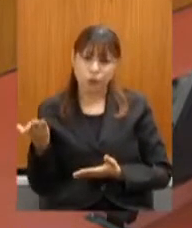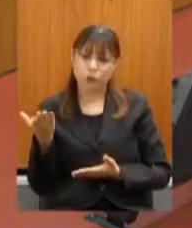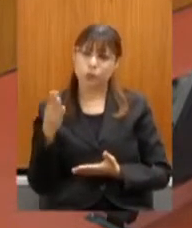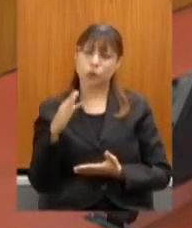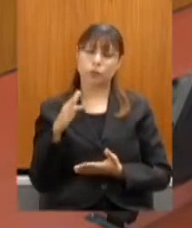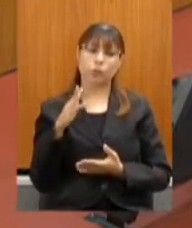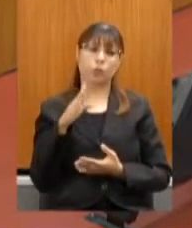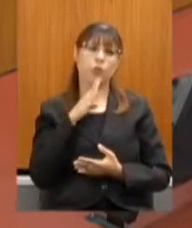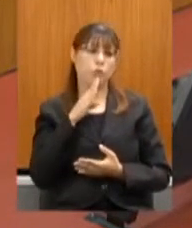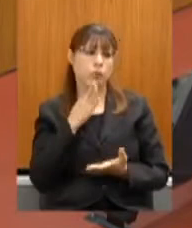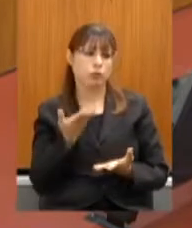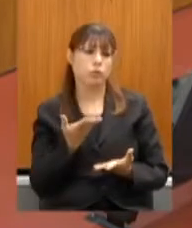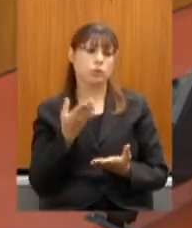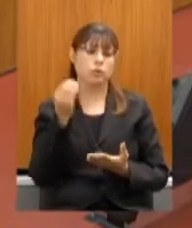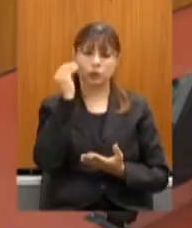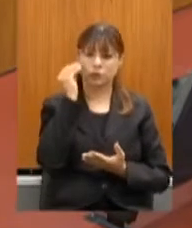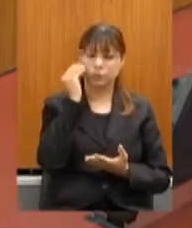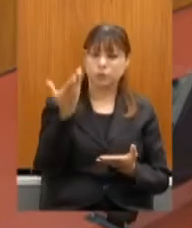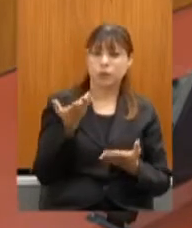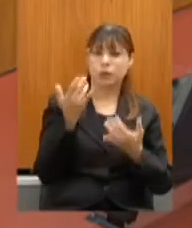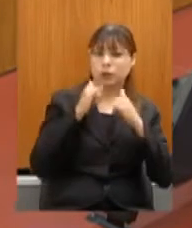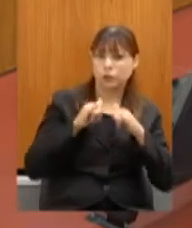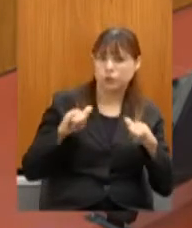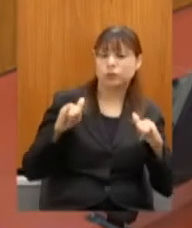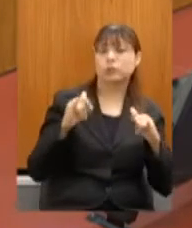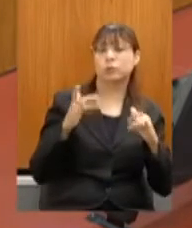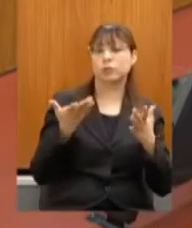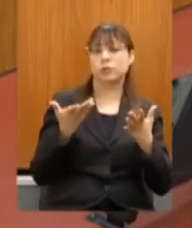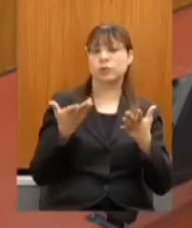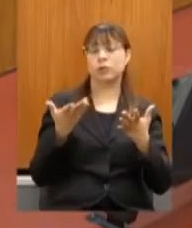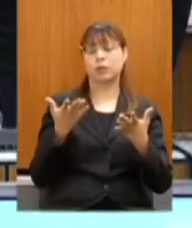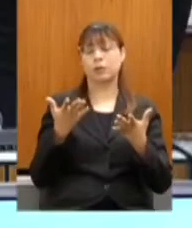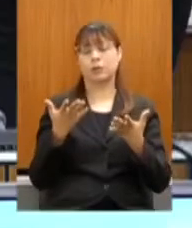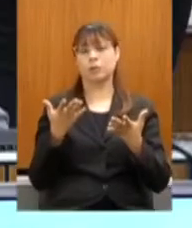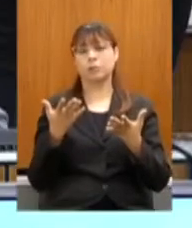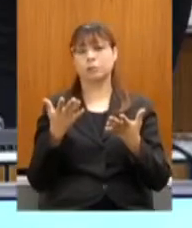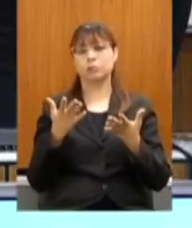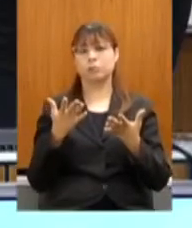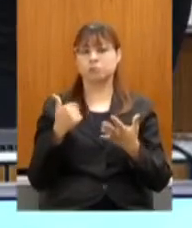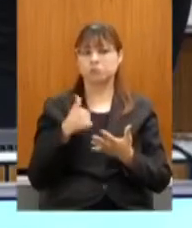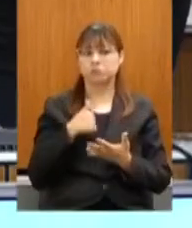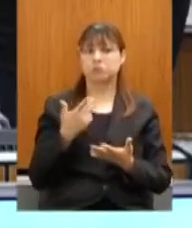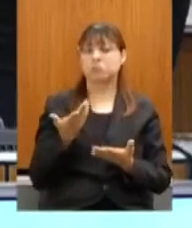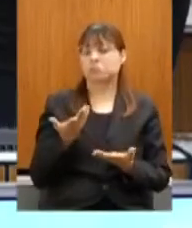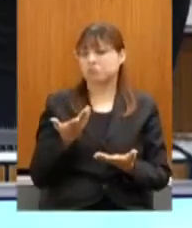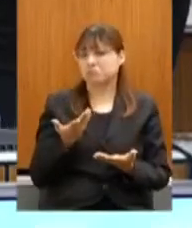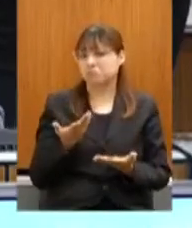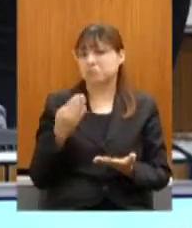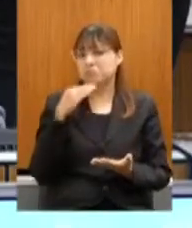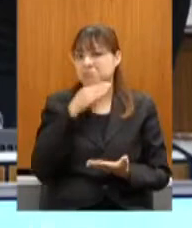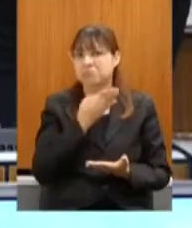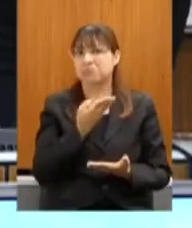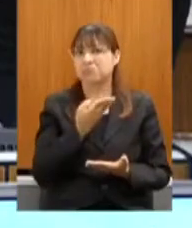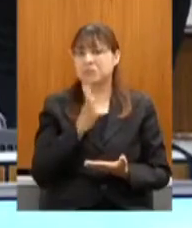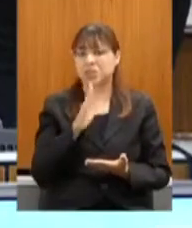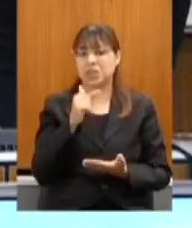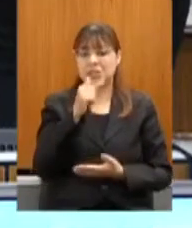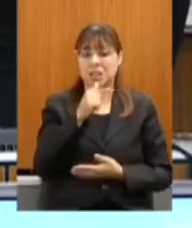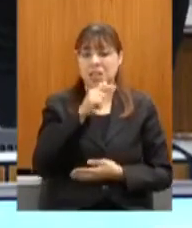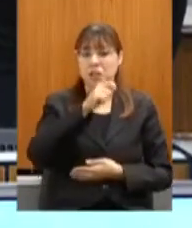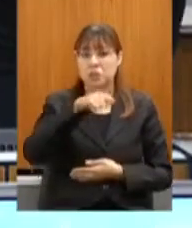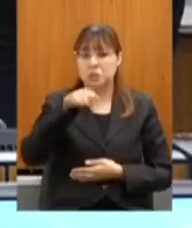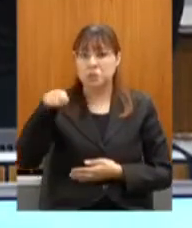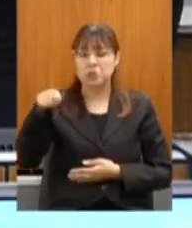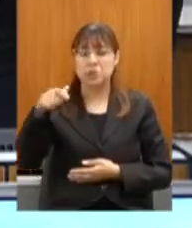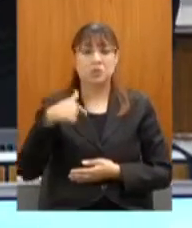trabalho de aproximação, sobretudo das operadoras, eu ainda, nesses sete meses, não